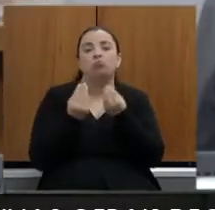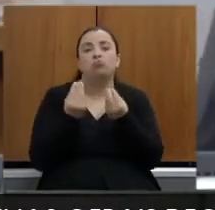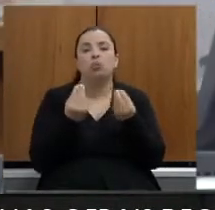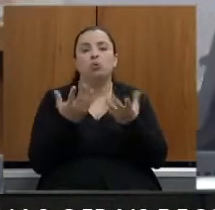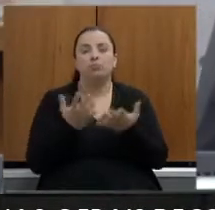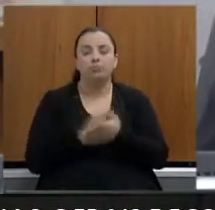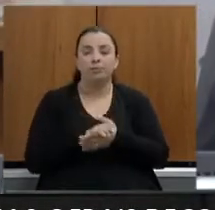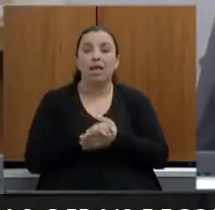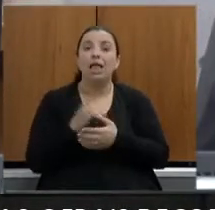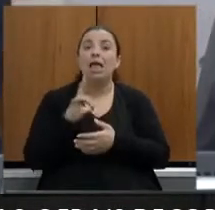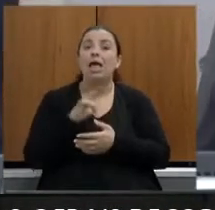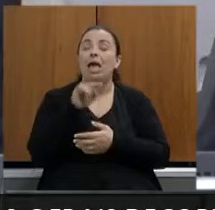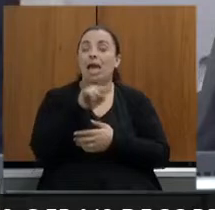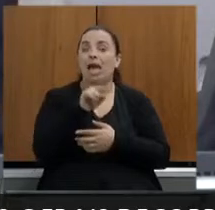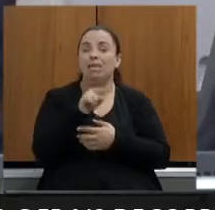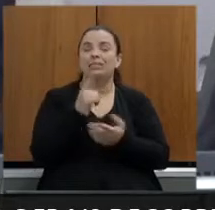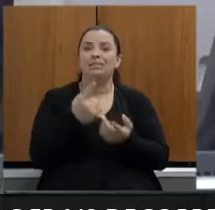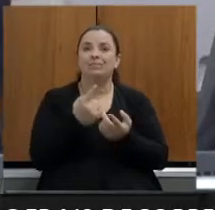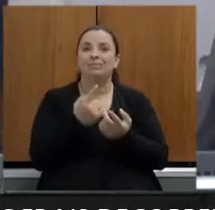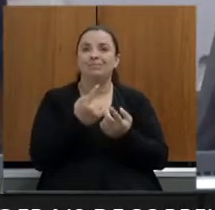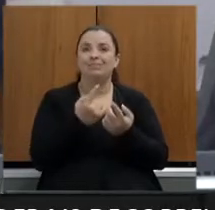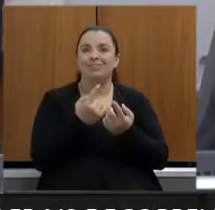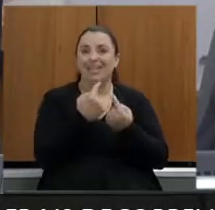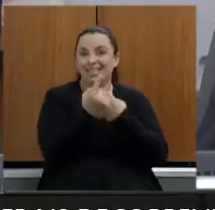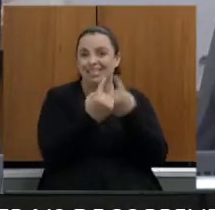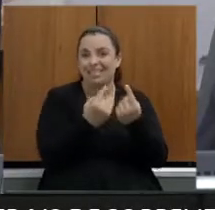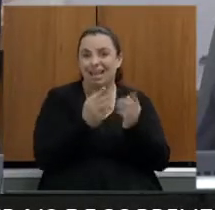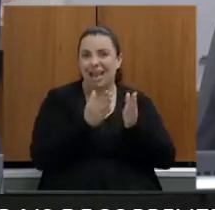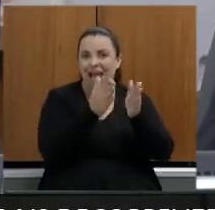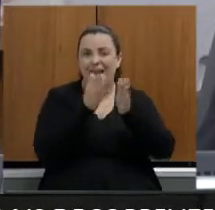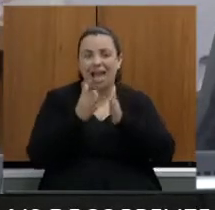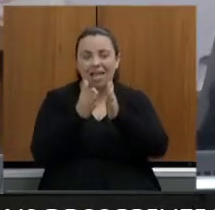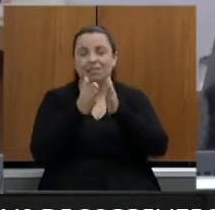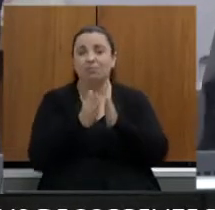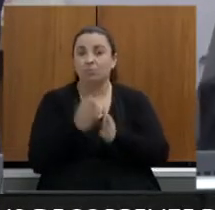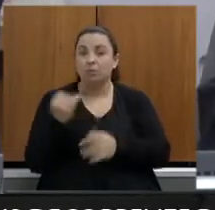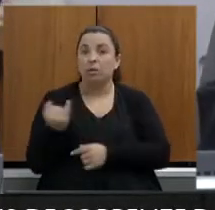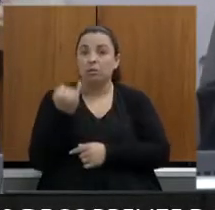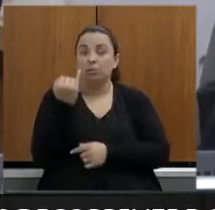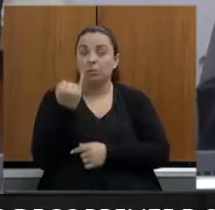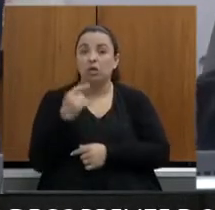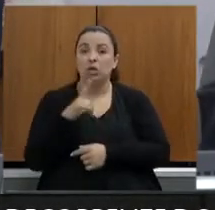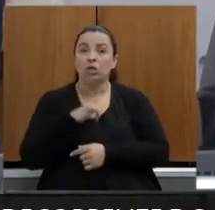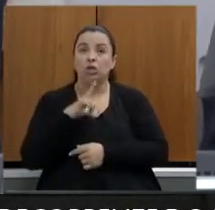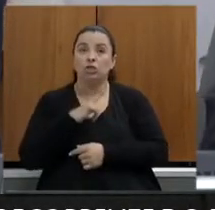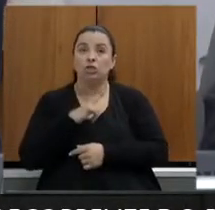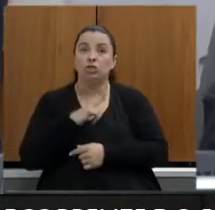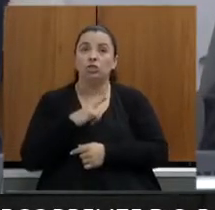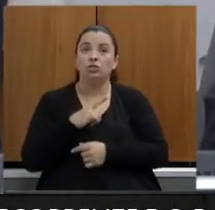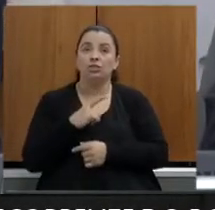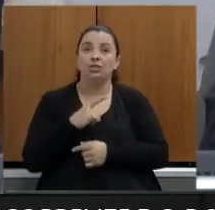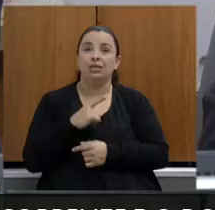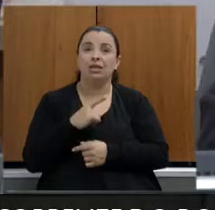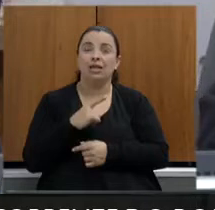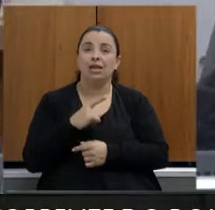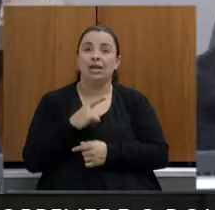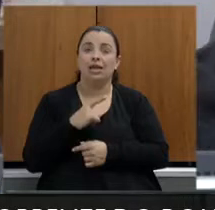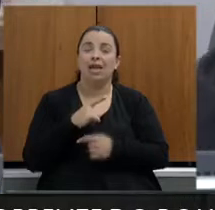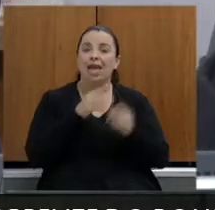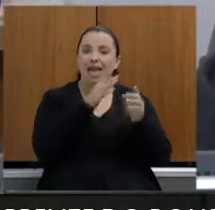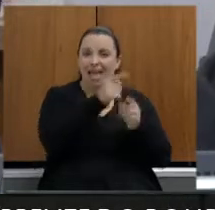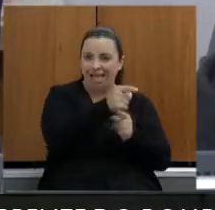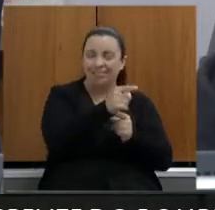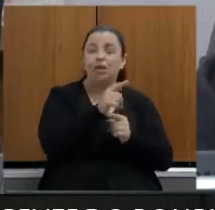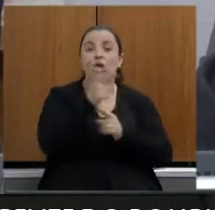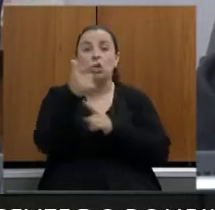duas estradas que são fundamentais e que de alguma forma estavam contempladas que era Papagaias Pompéu e São José da Varginha e